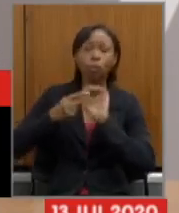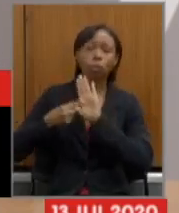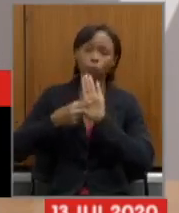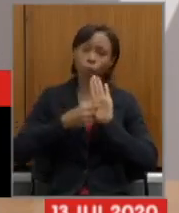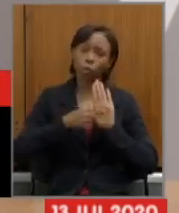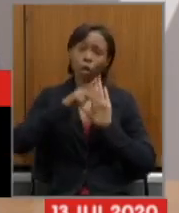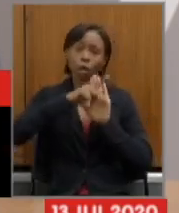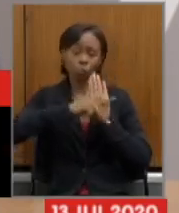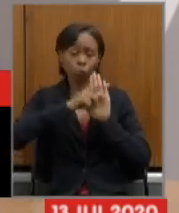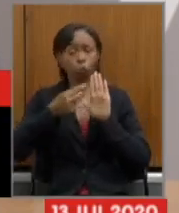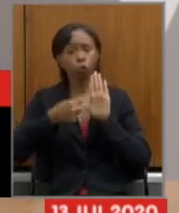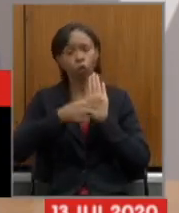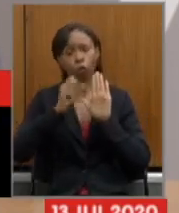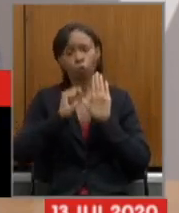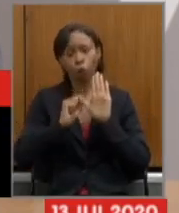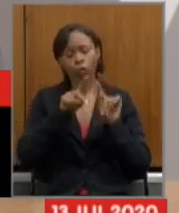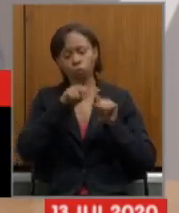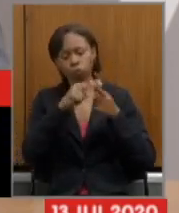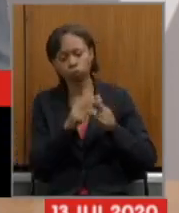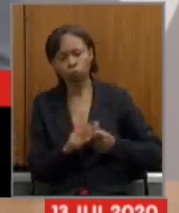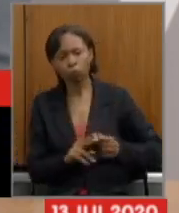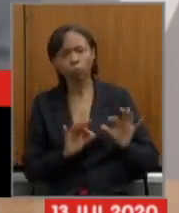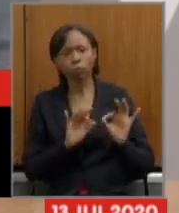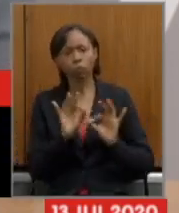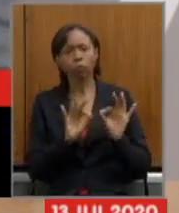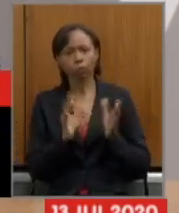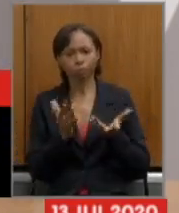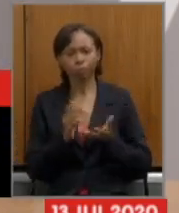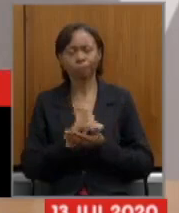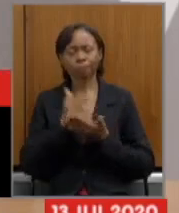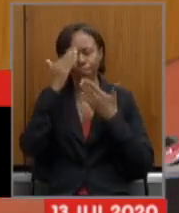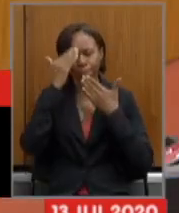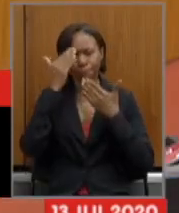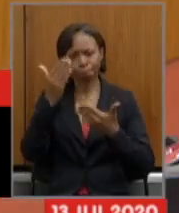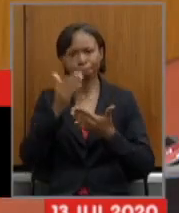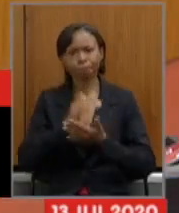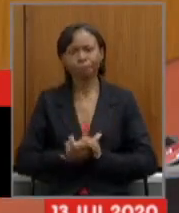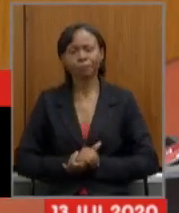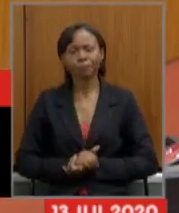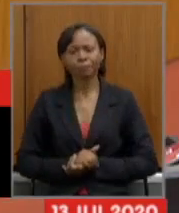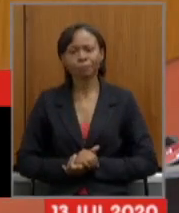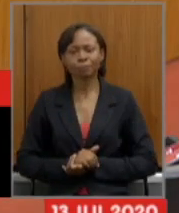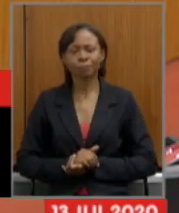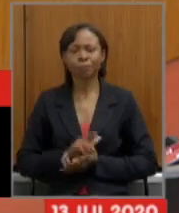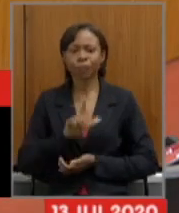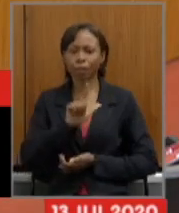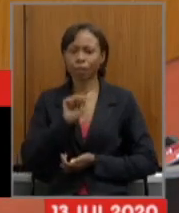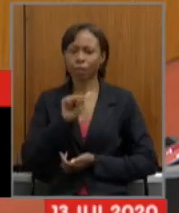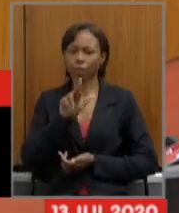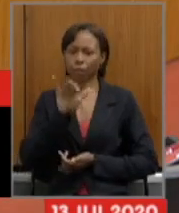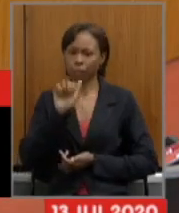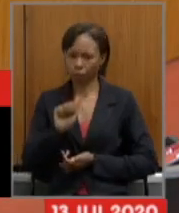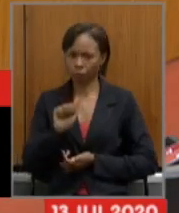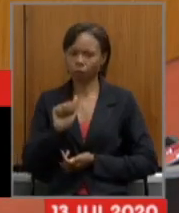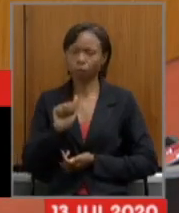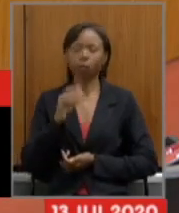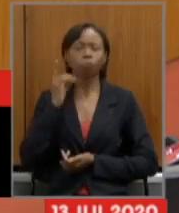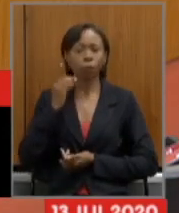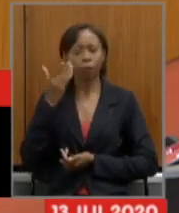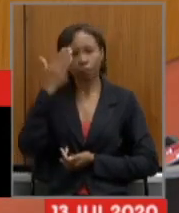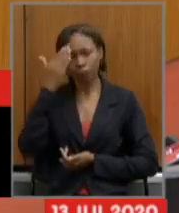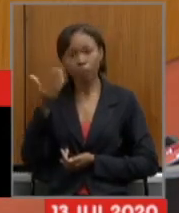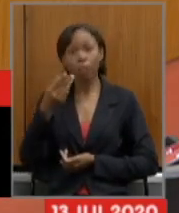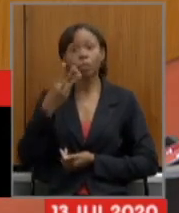esse projeto seja aprimorado muito obrigada muito bem obrigado deputada Laura Serrano fechando aqui o nosso terceiro